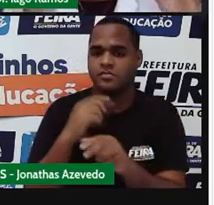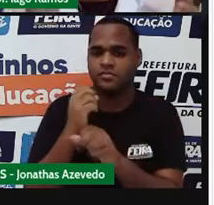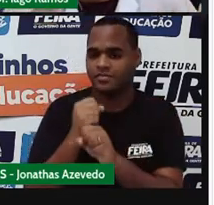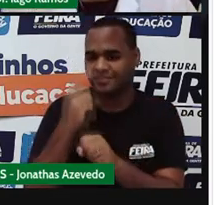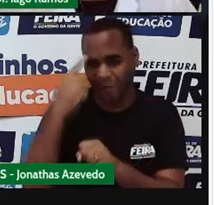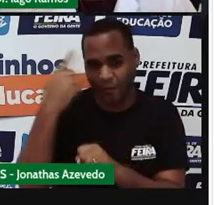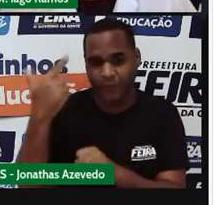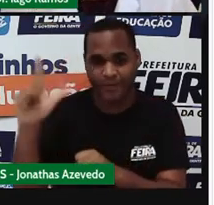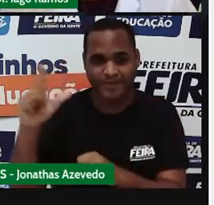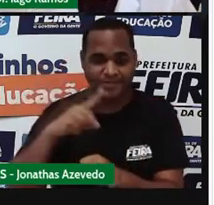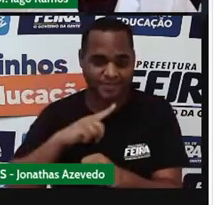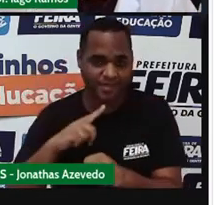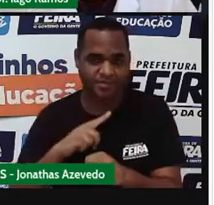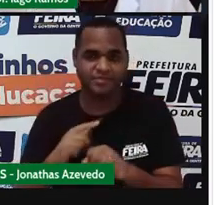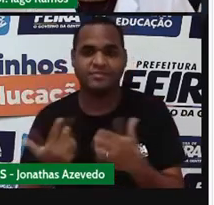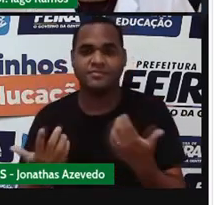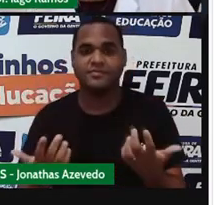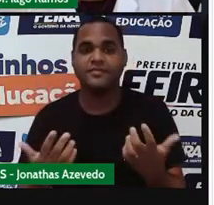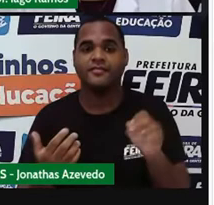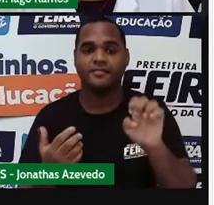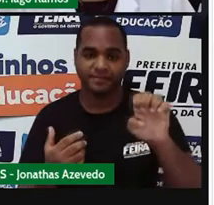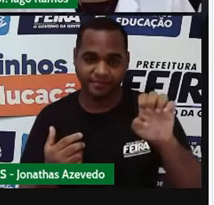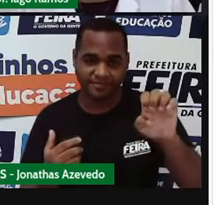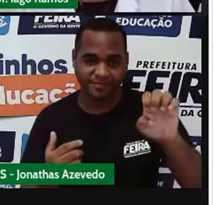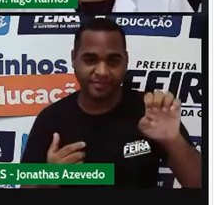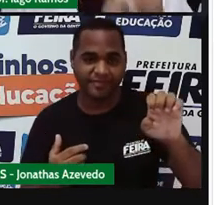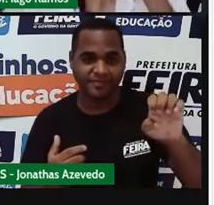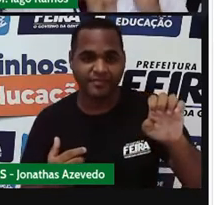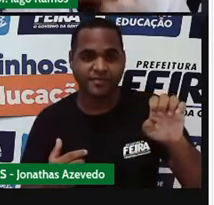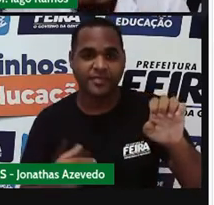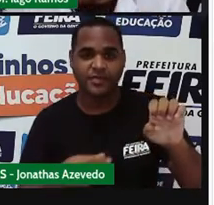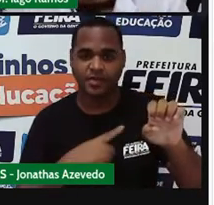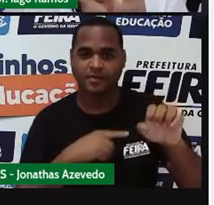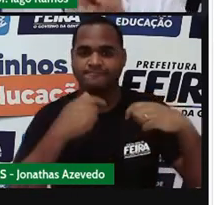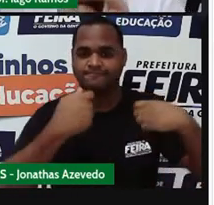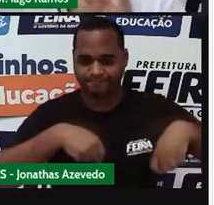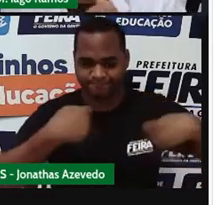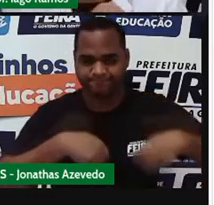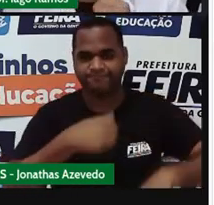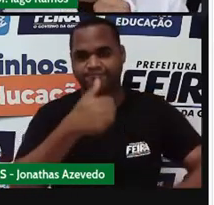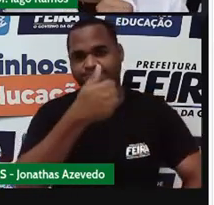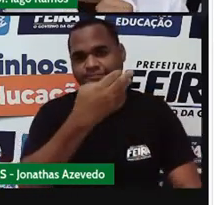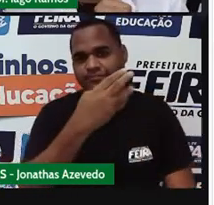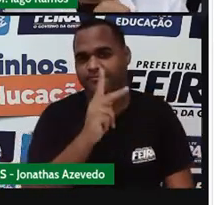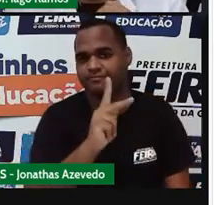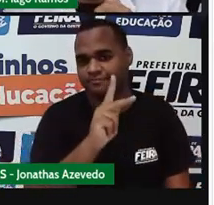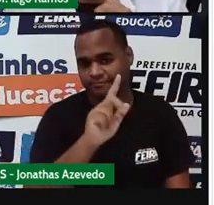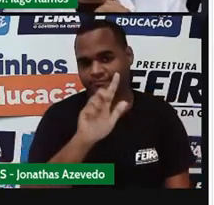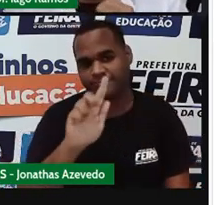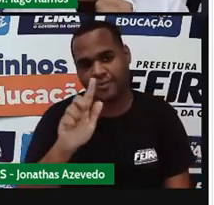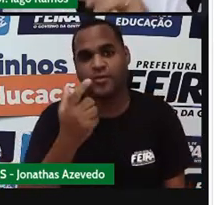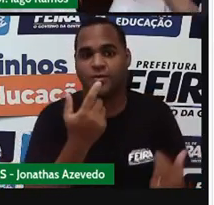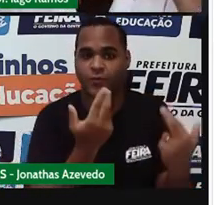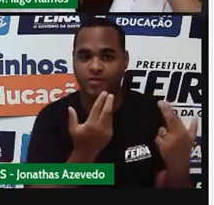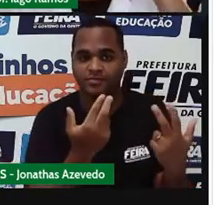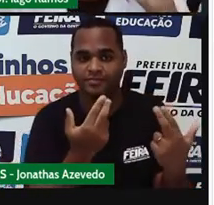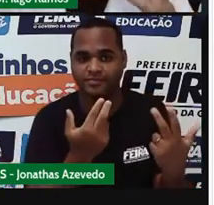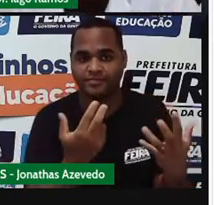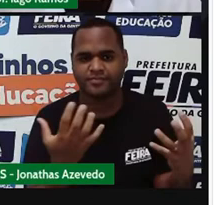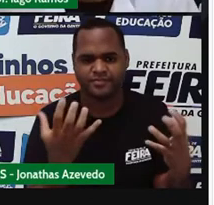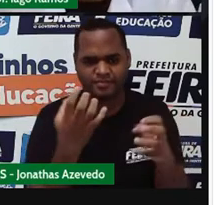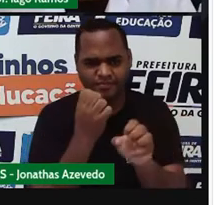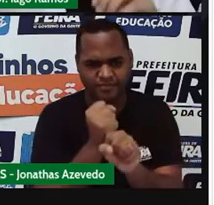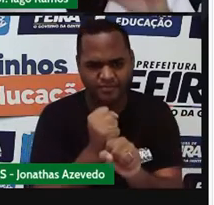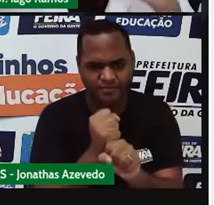esquerdo vai ter que dar exatamente treze quilos, que é o que tá no prato direito. Se eu juntar